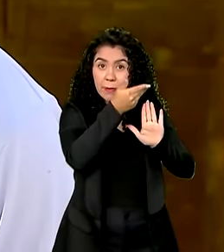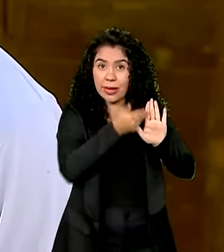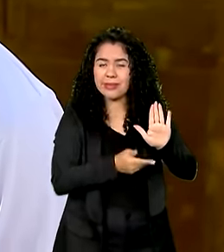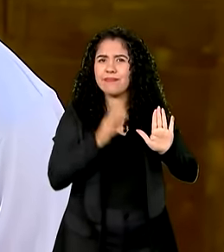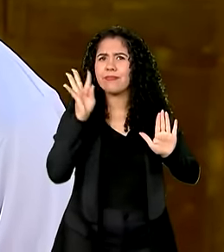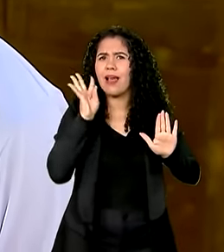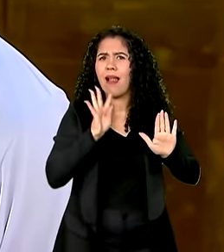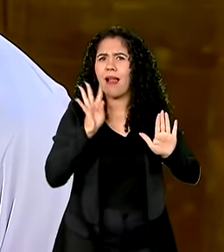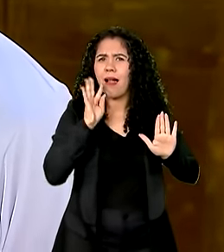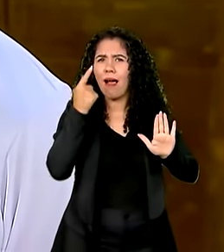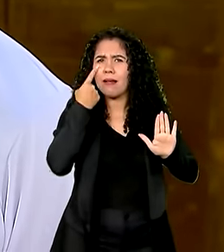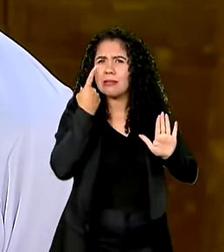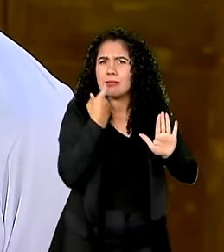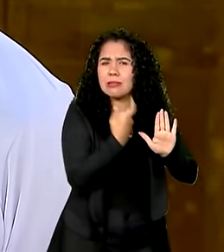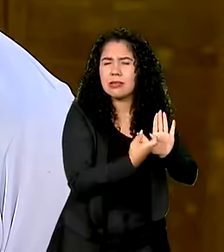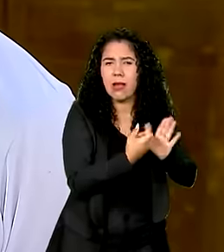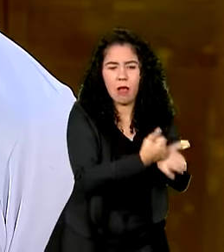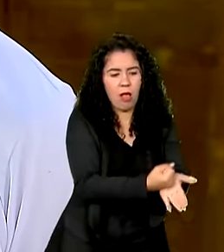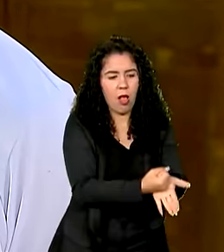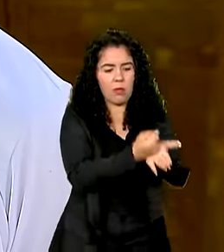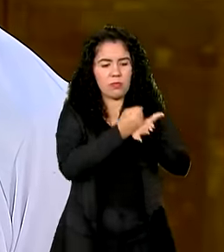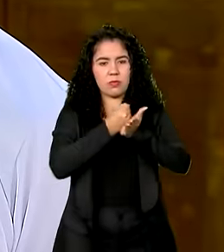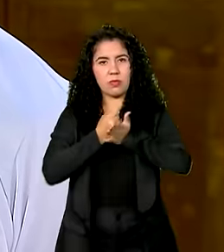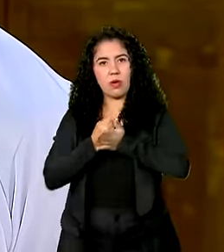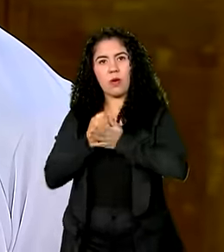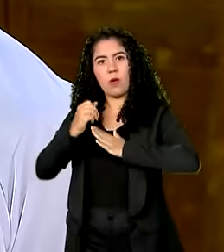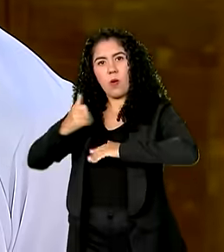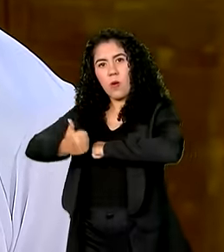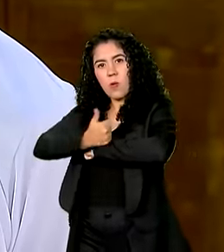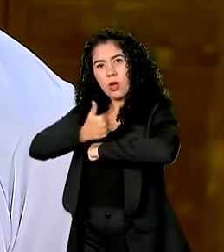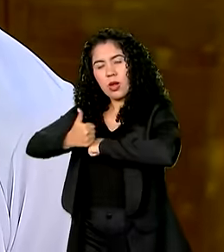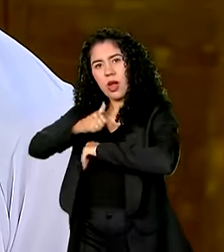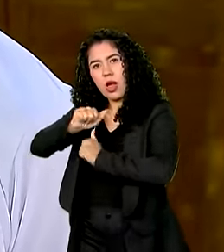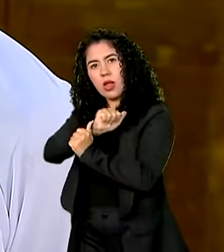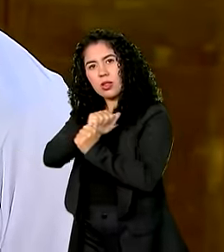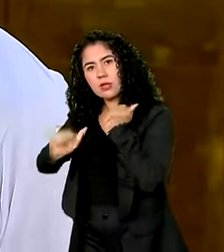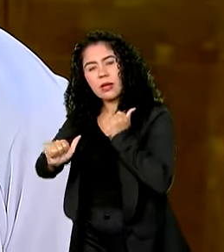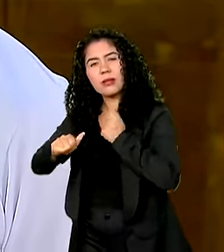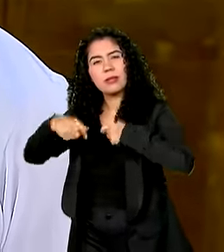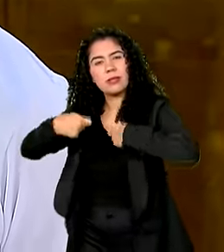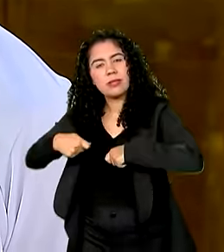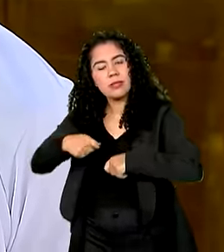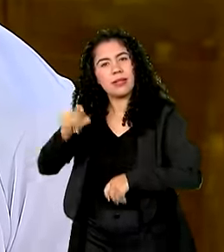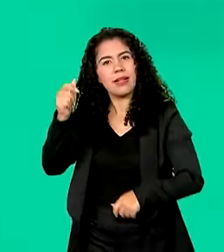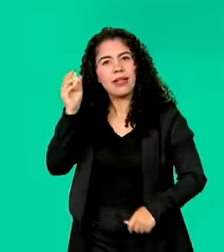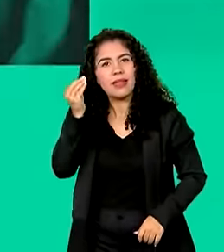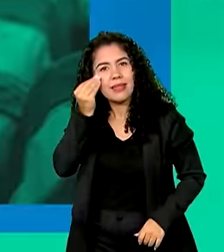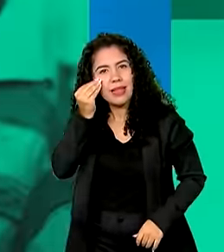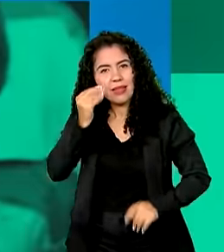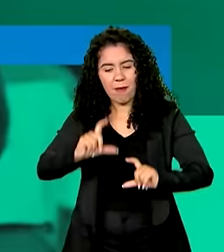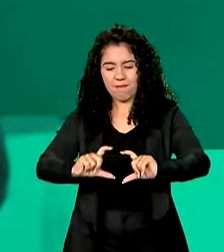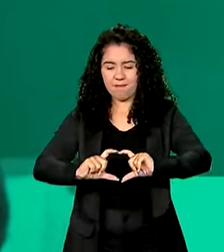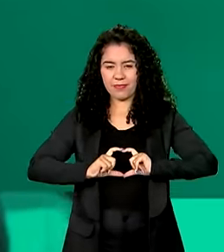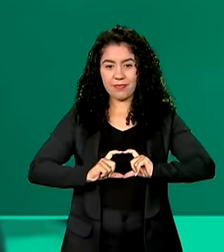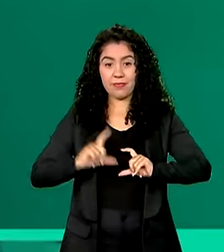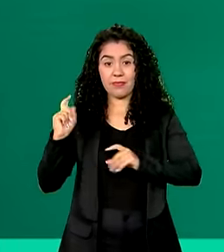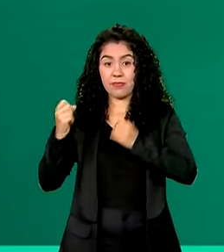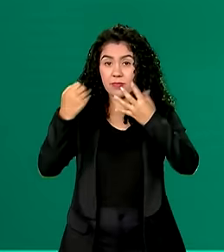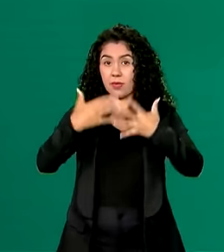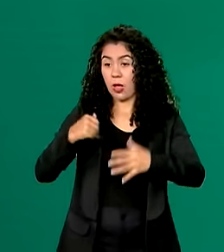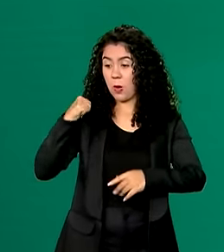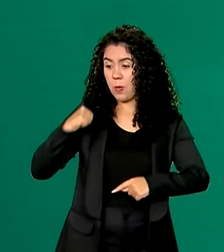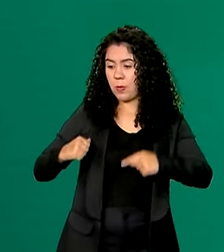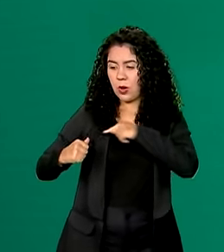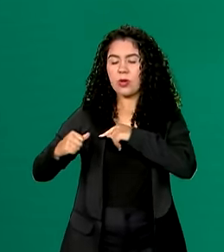a sustentação mínima que um atleta precisa para tentar buscar a medalha para o país. O Bolsa Atleta também